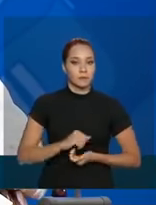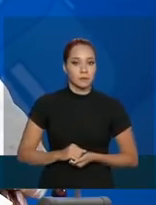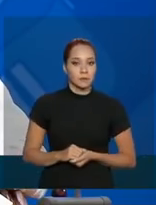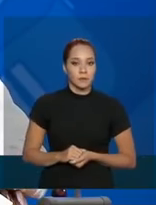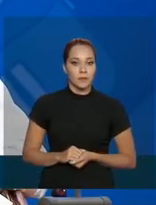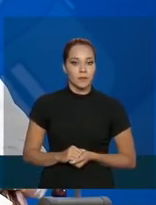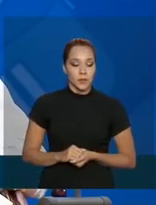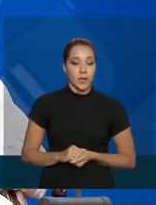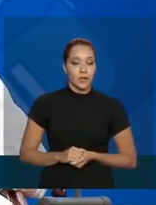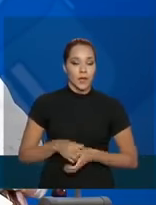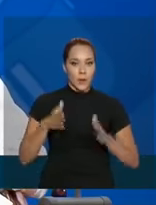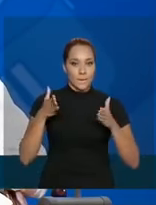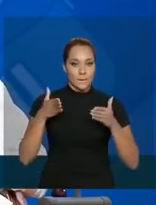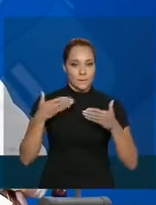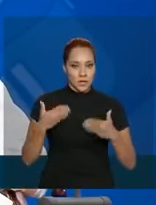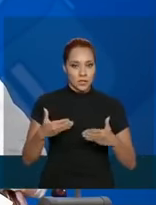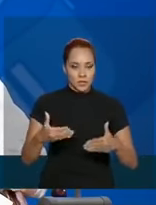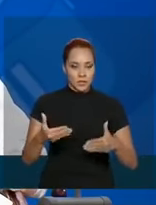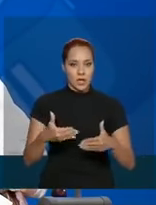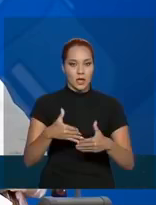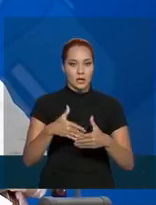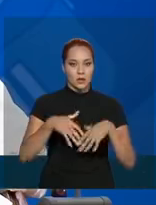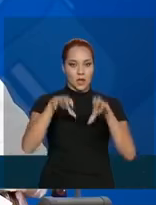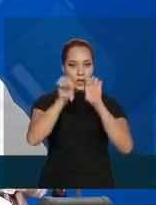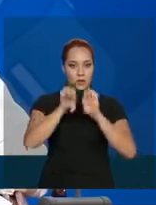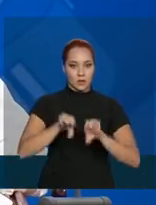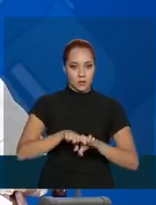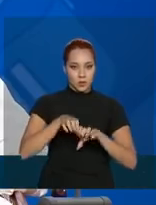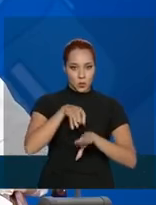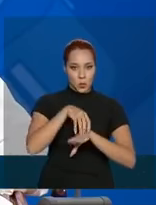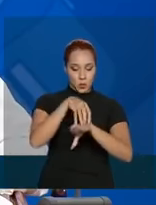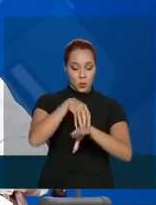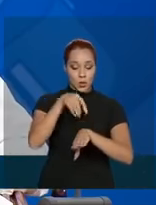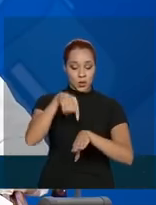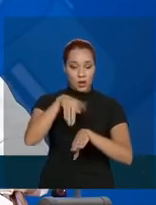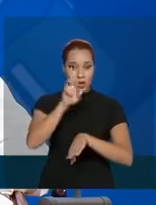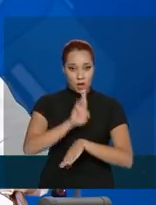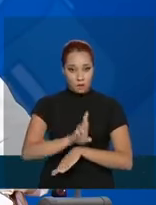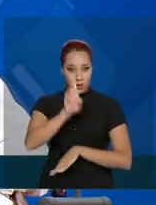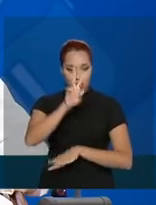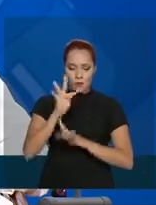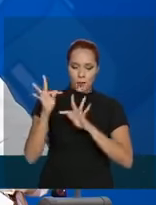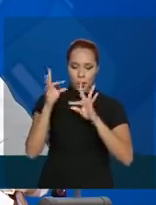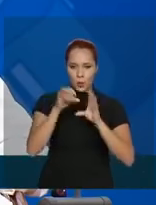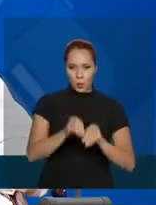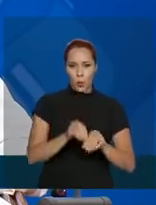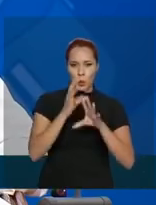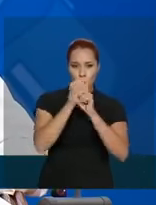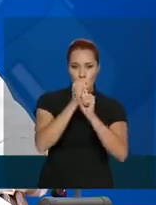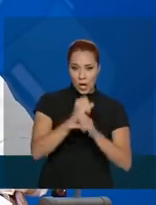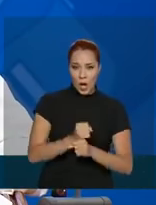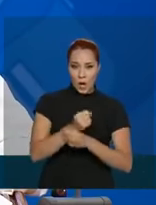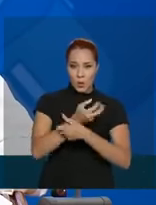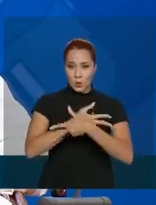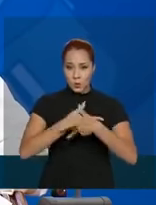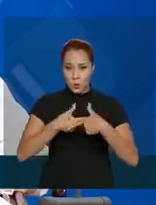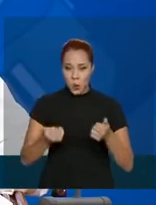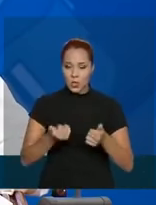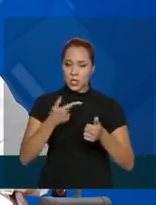O Ministério da Infraestrutura, que é o ministério que está responsável por toda essa logística de